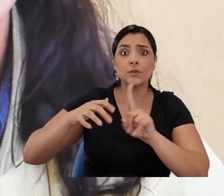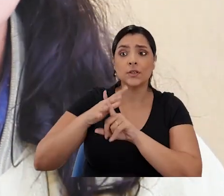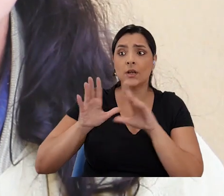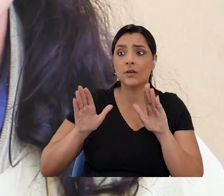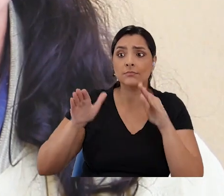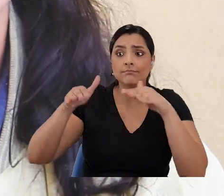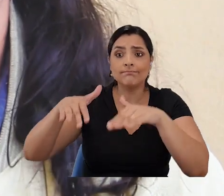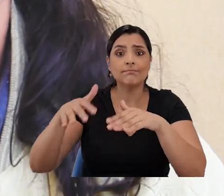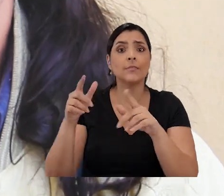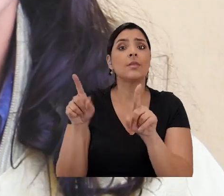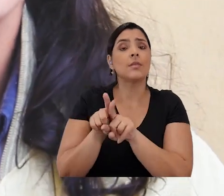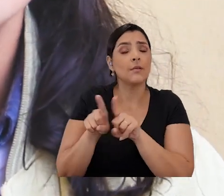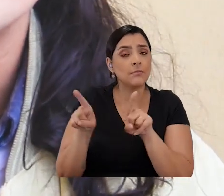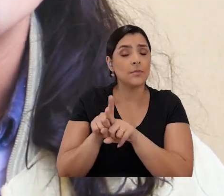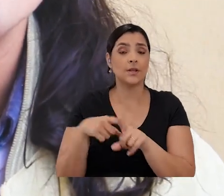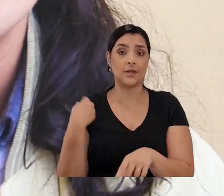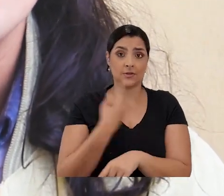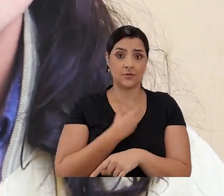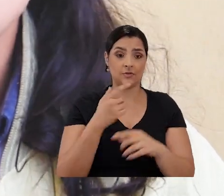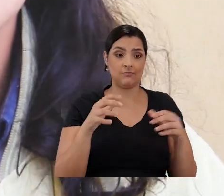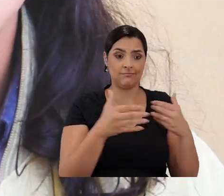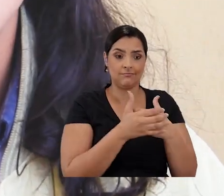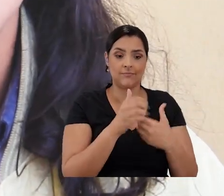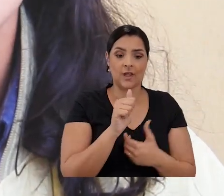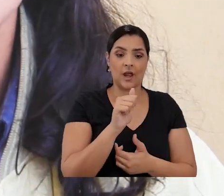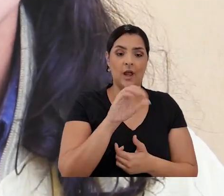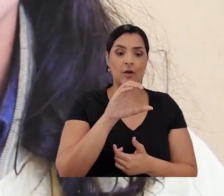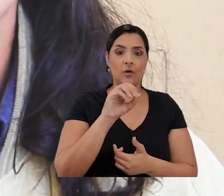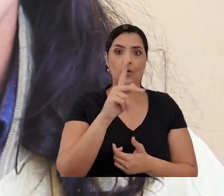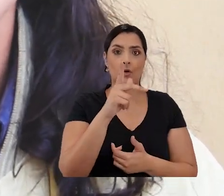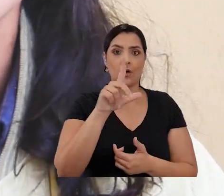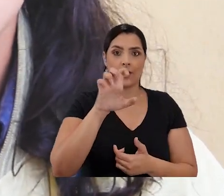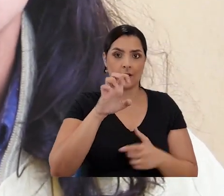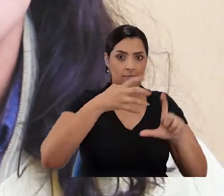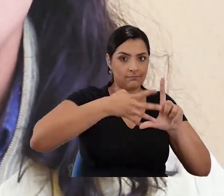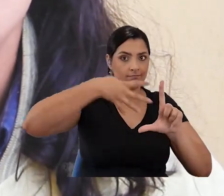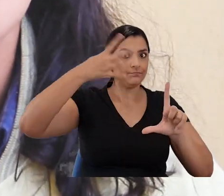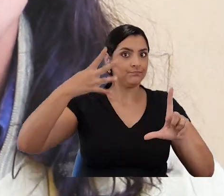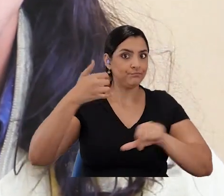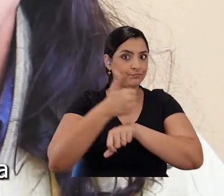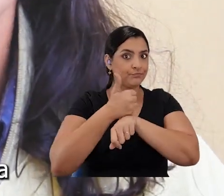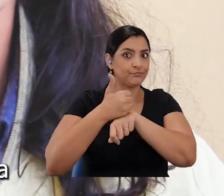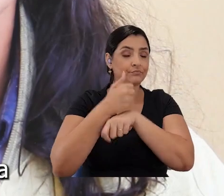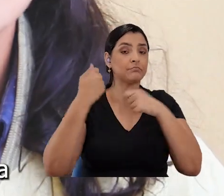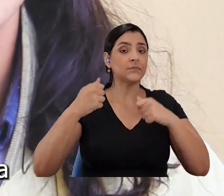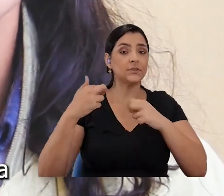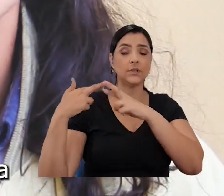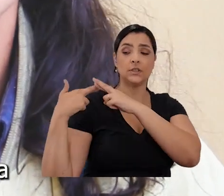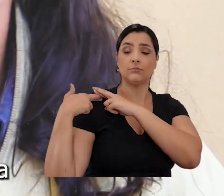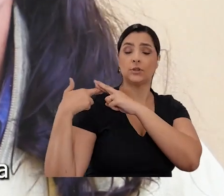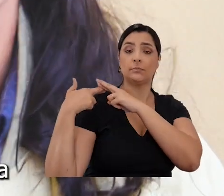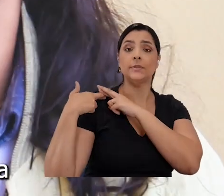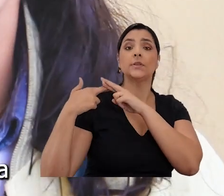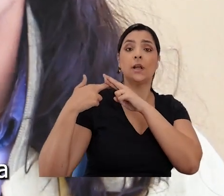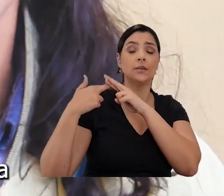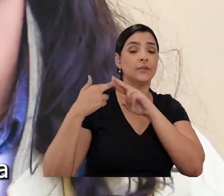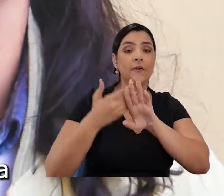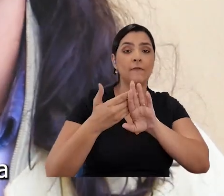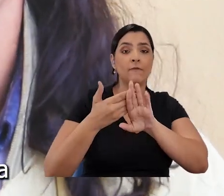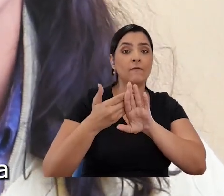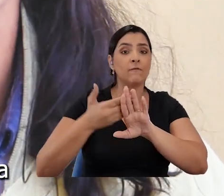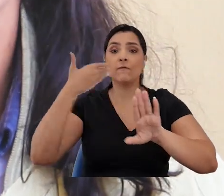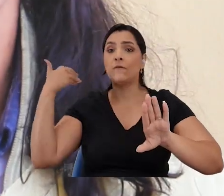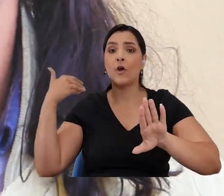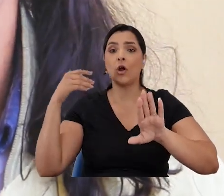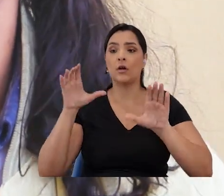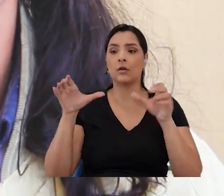também na sociedade como um todo. Uma coisa que a gente trabalha muito no Acolho LGBT com os profissionais é que eles possuem uma responsabilidade para além